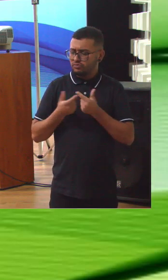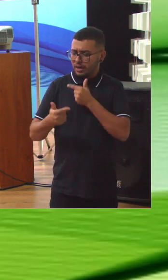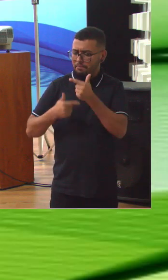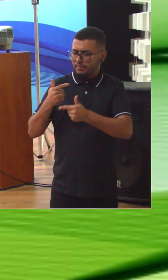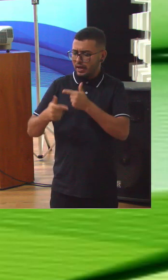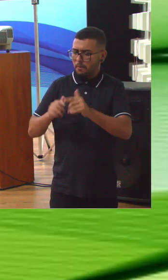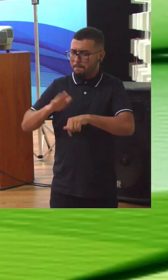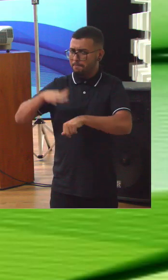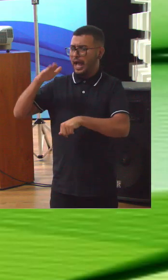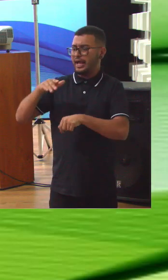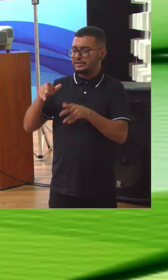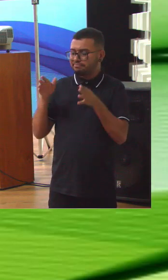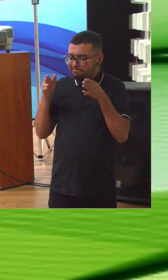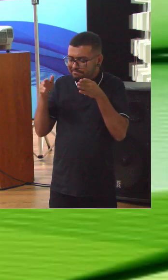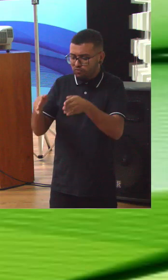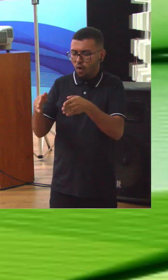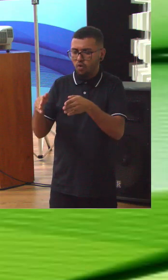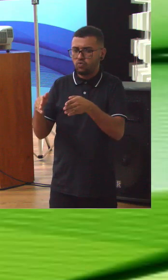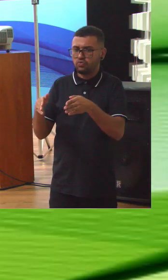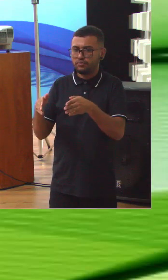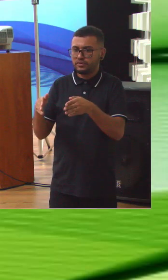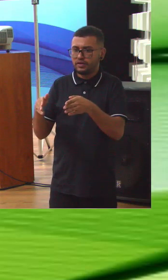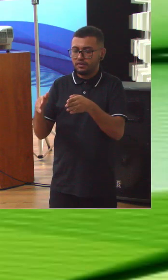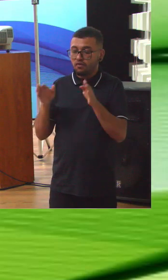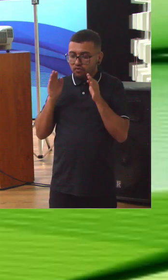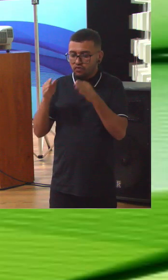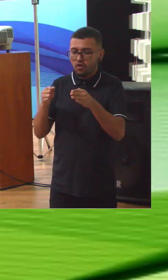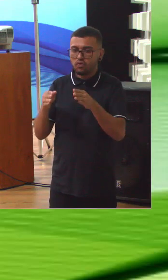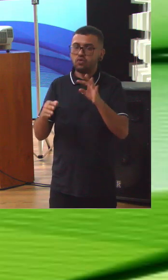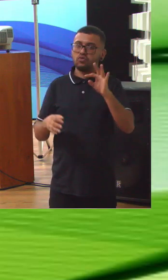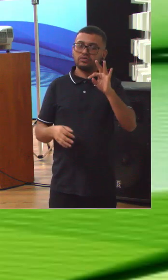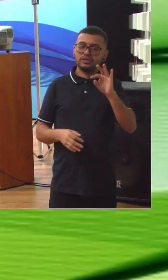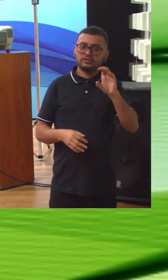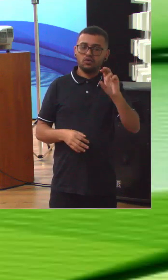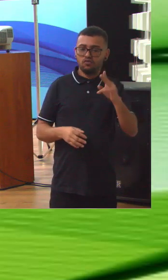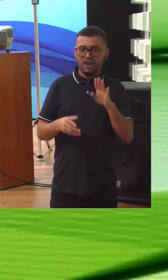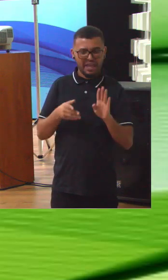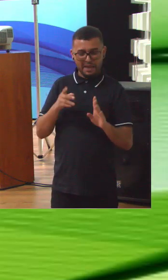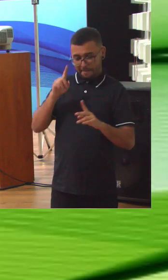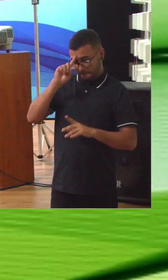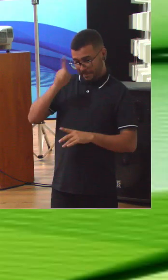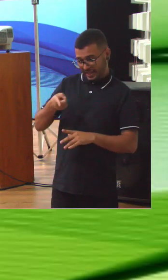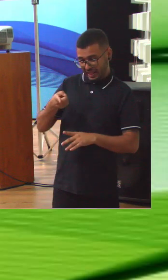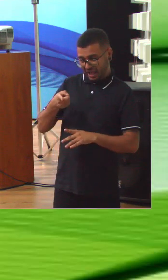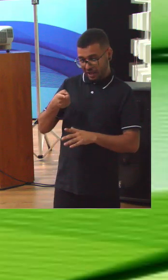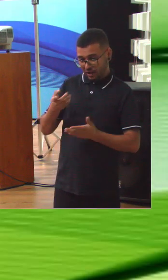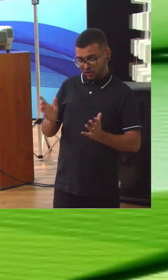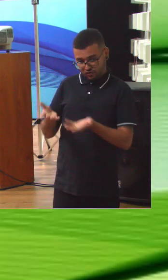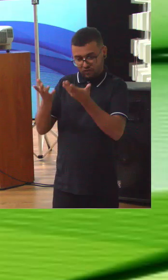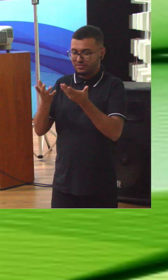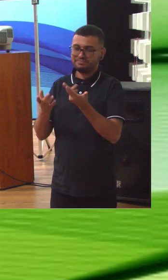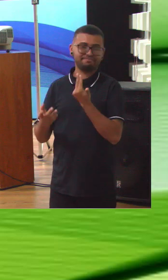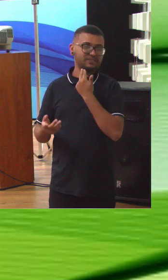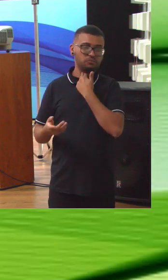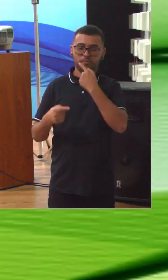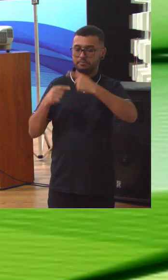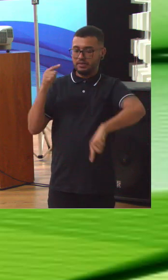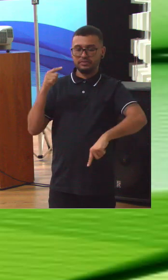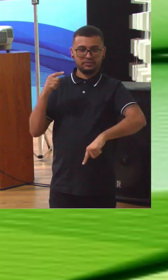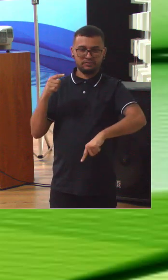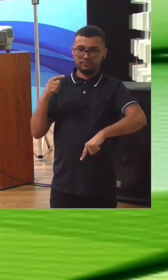TCU vai dizer e determinar faça um esforço nessa área? Não. O TCU não pode fazer isso.